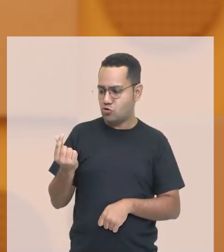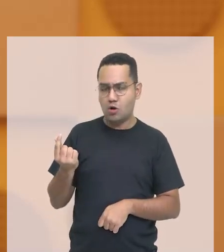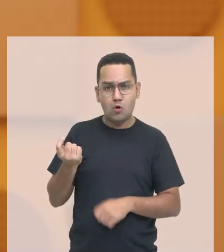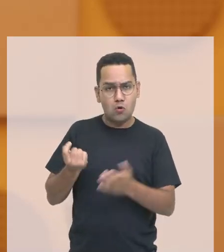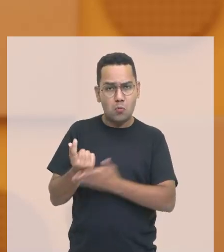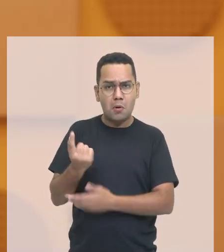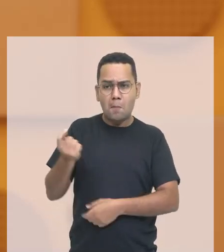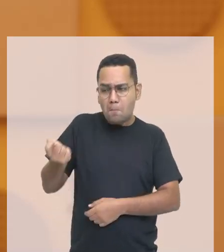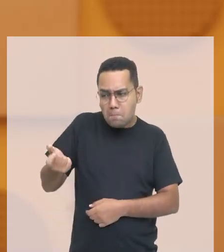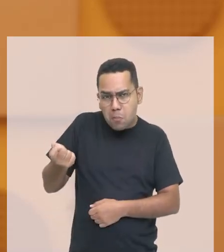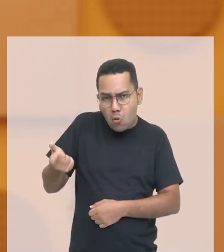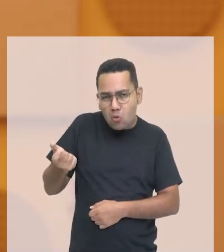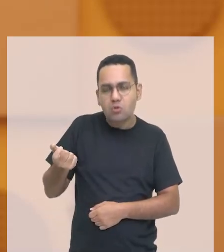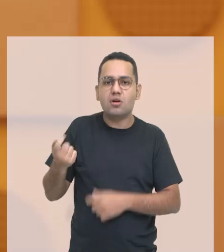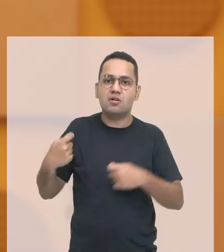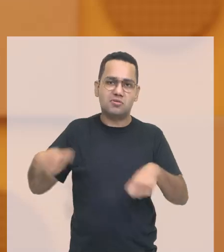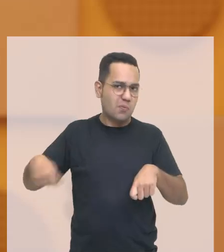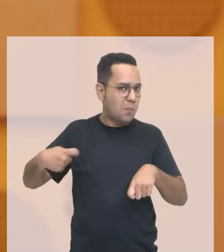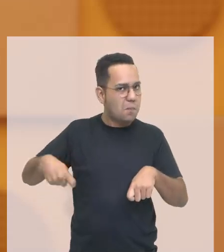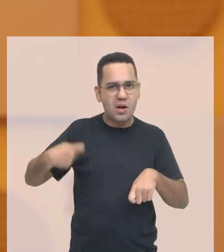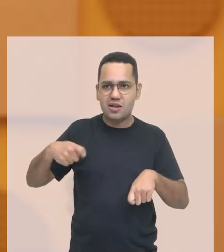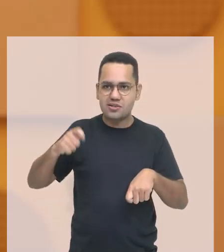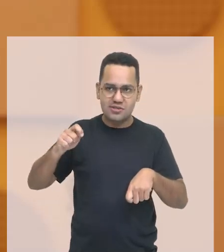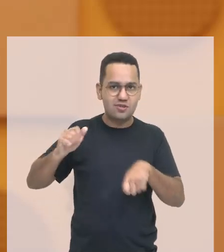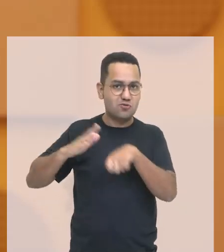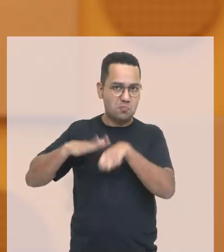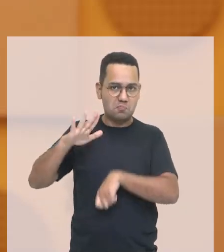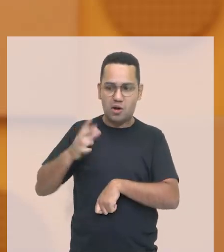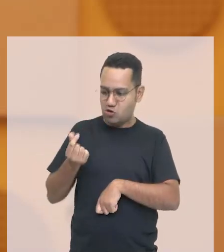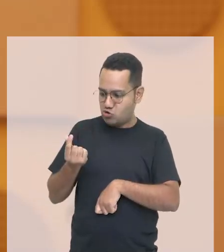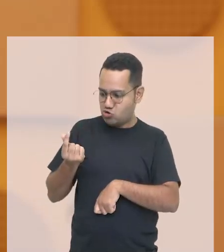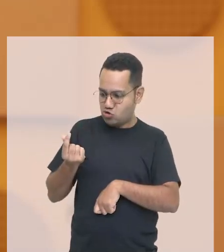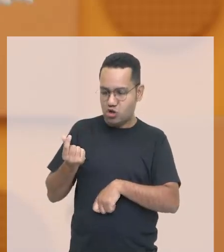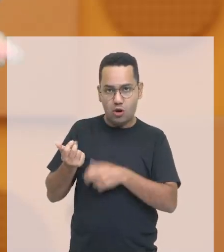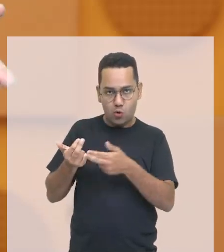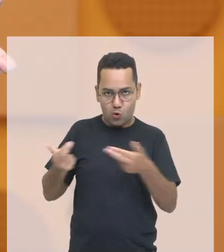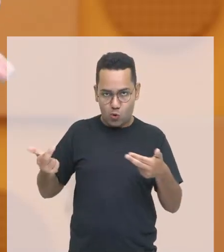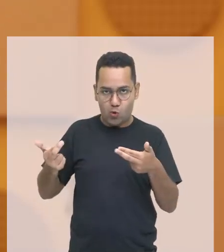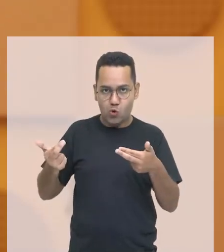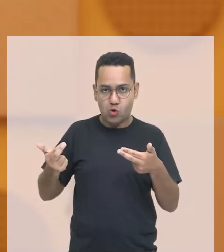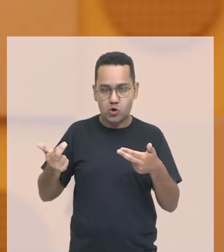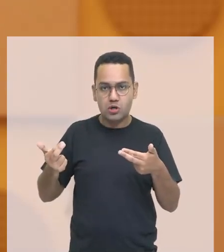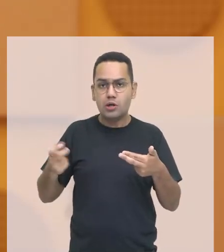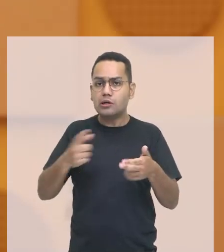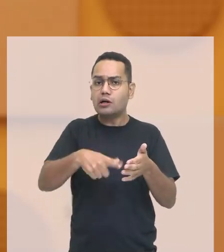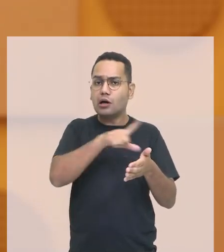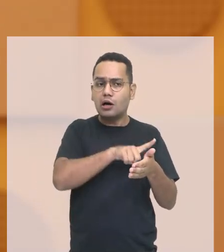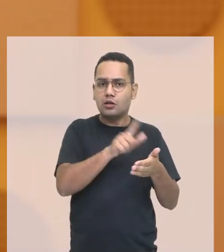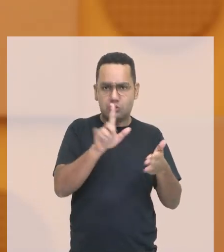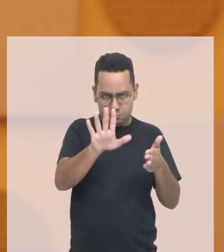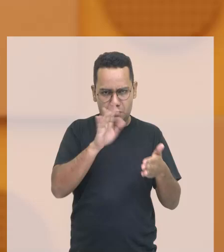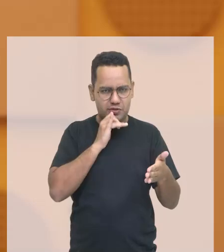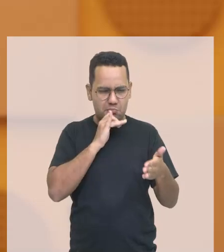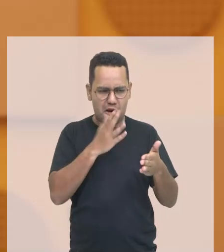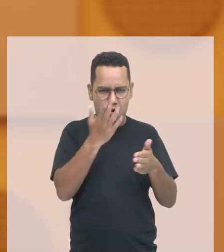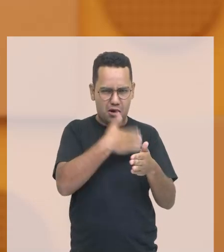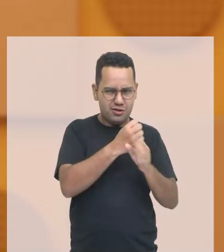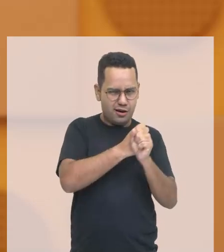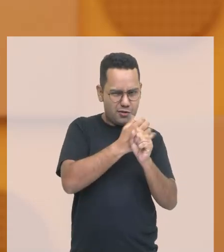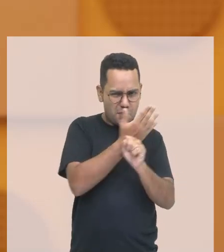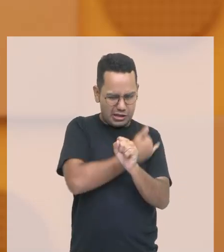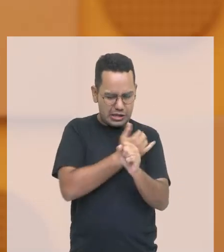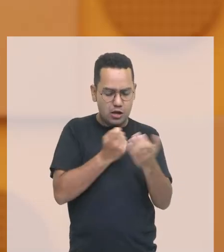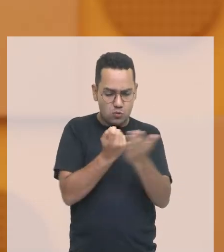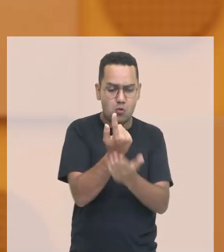mais dinheiro para comprar o produto que outrora eu comprava com um valor menor. E isso era muito comum ali